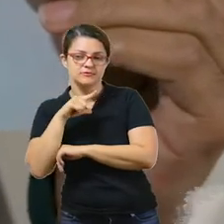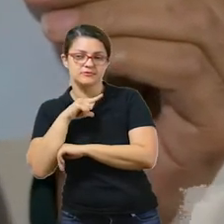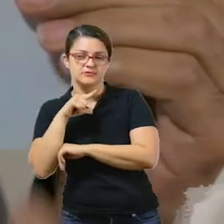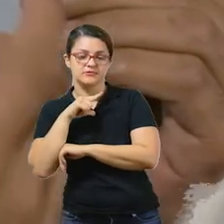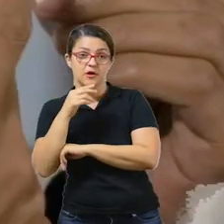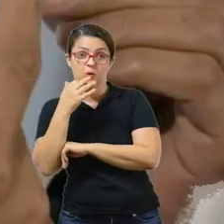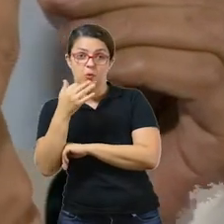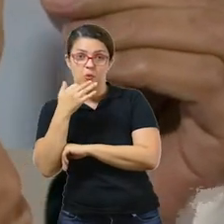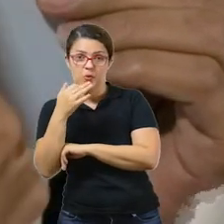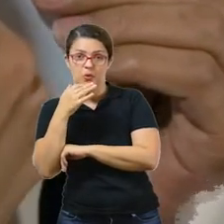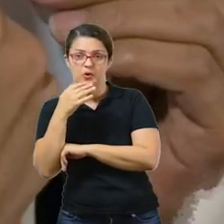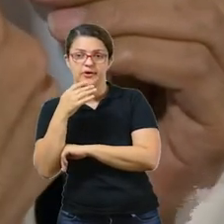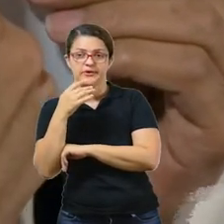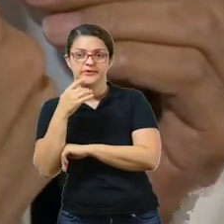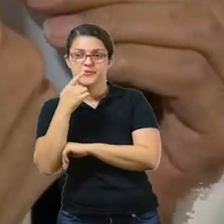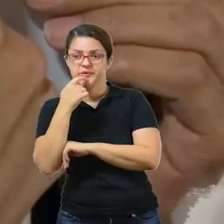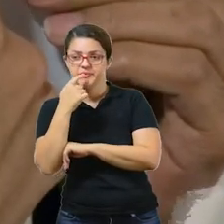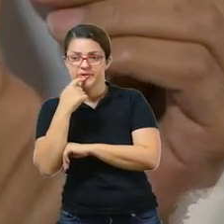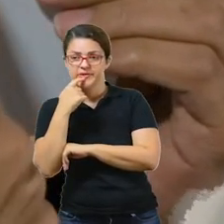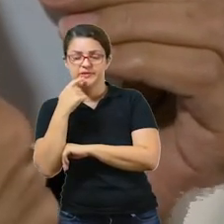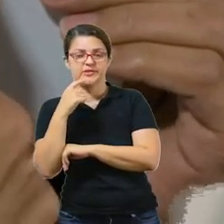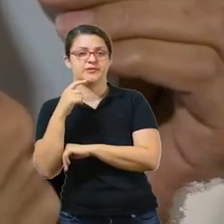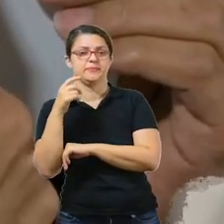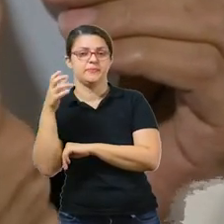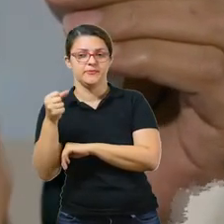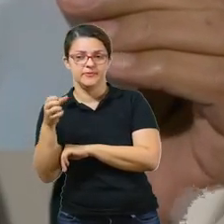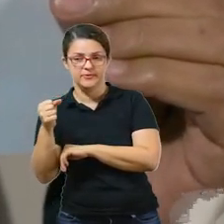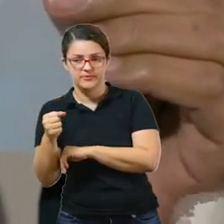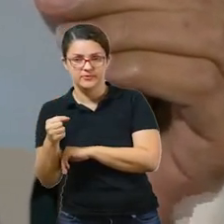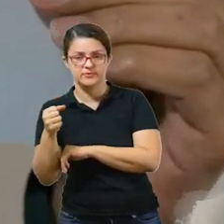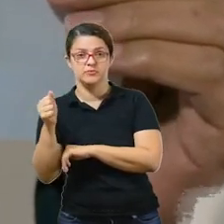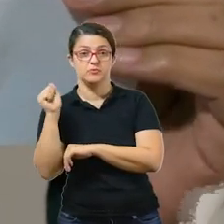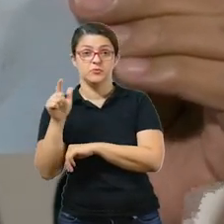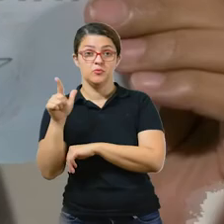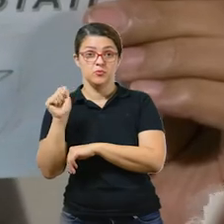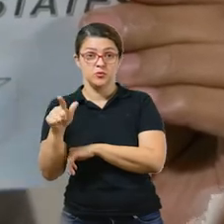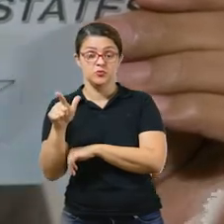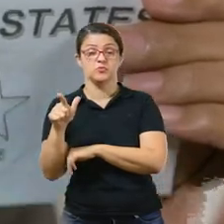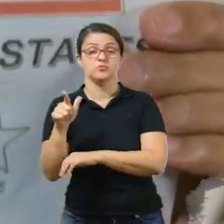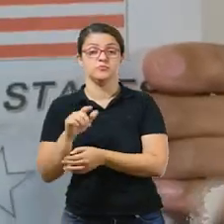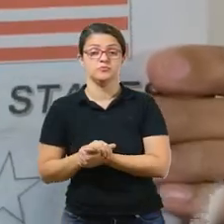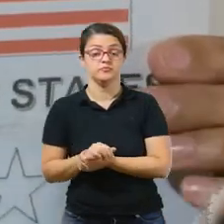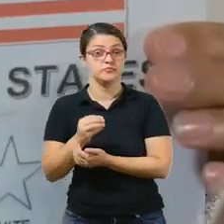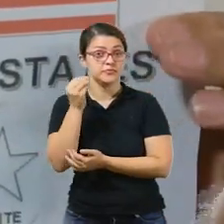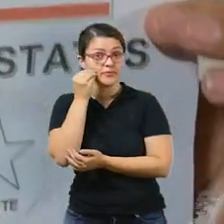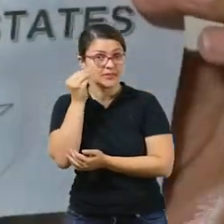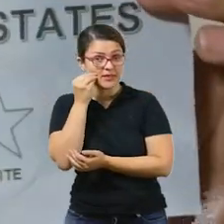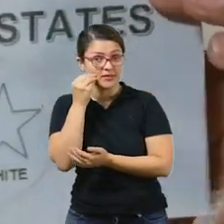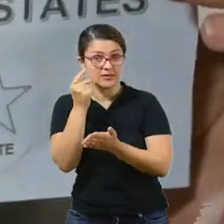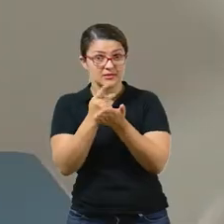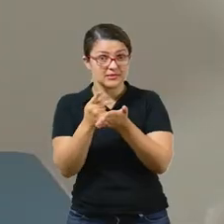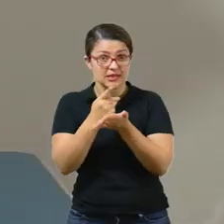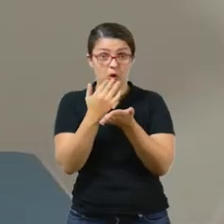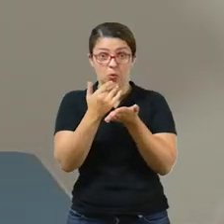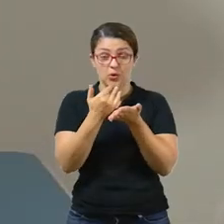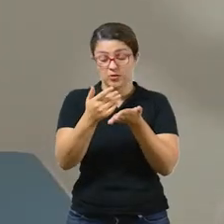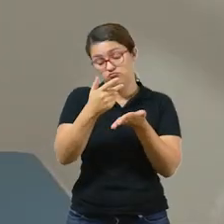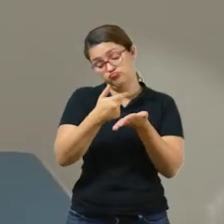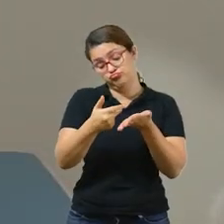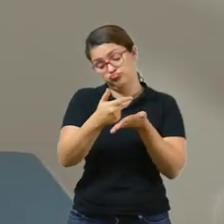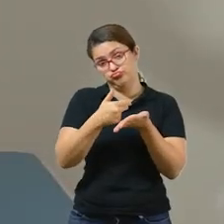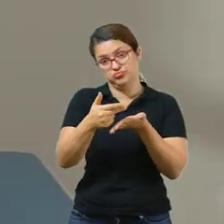States, nós temos as colors red, white and blue. Vamos tentar fazer essas bandeiras?